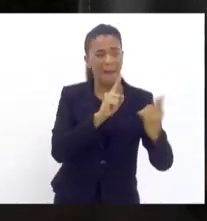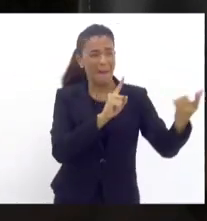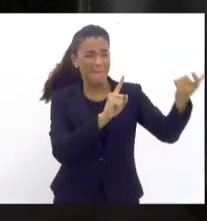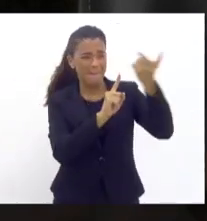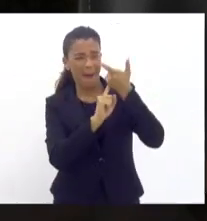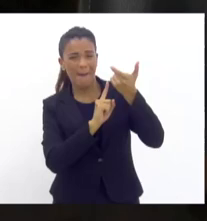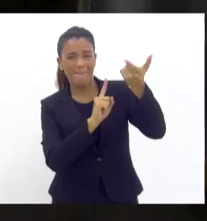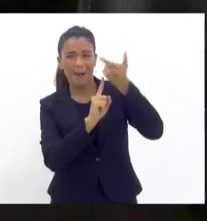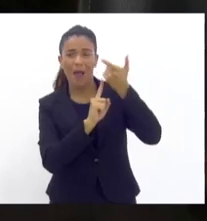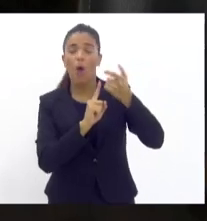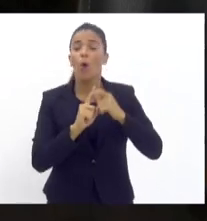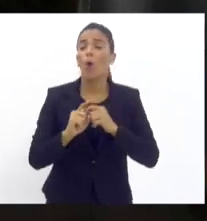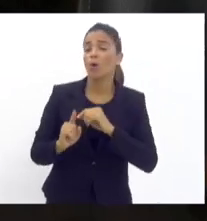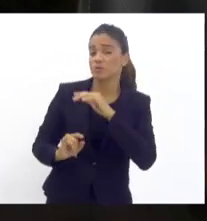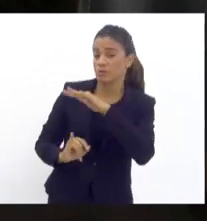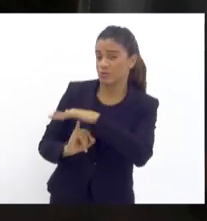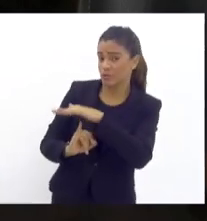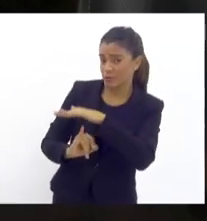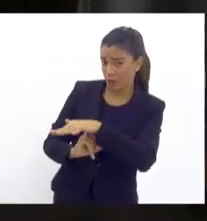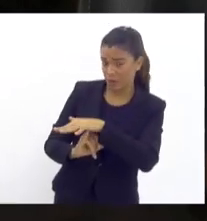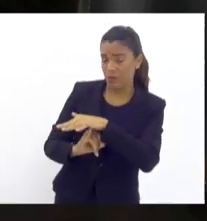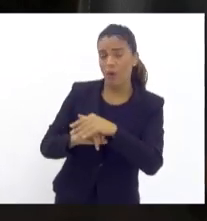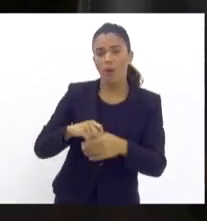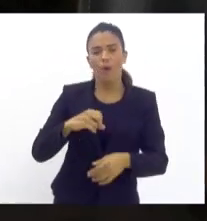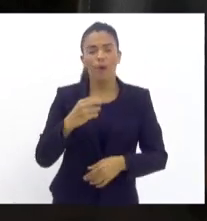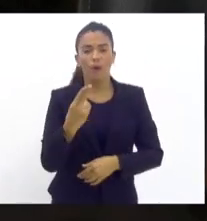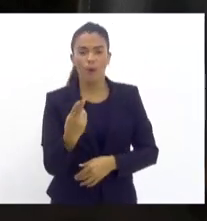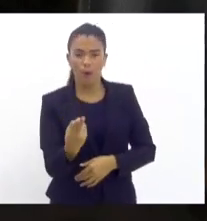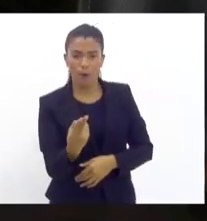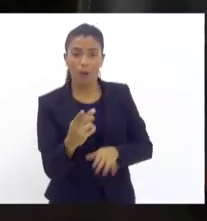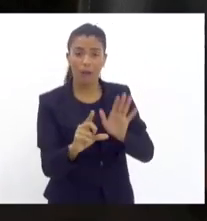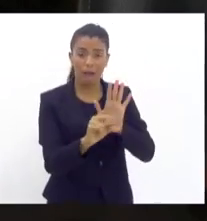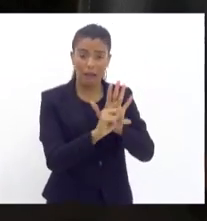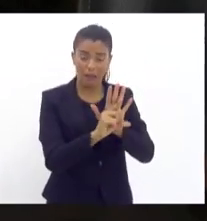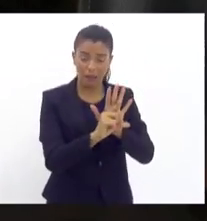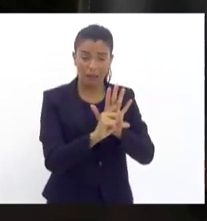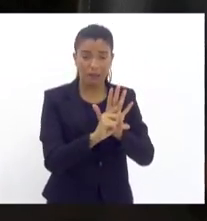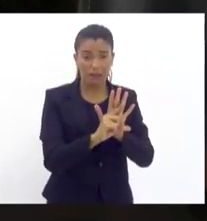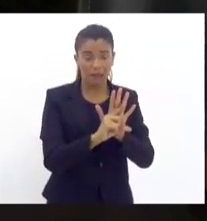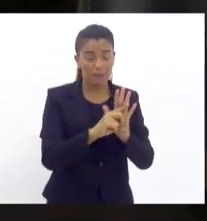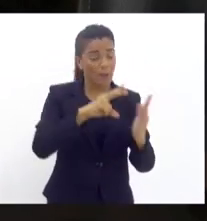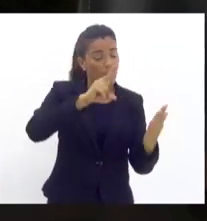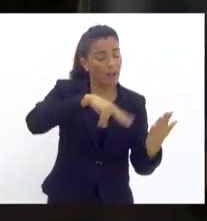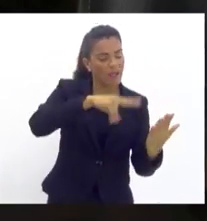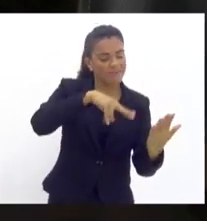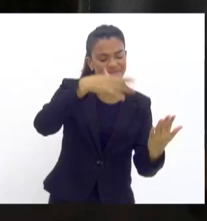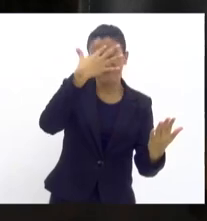seja por instituições, seja por leis, por interpretações,